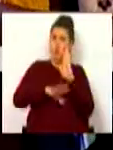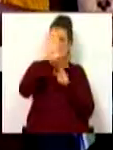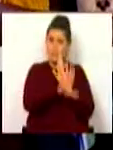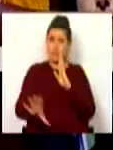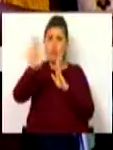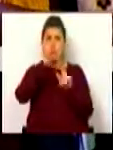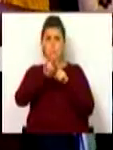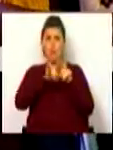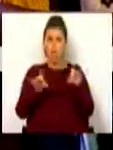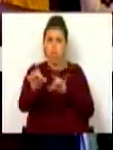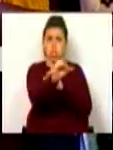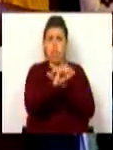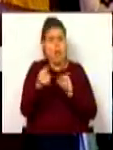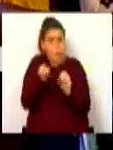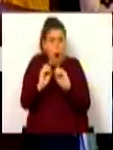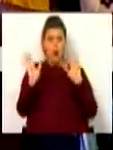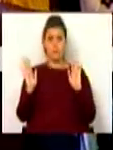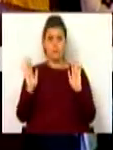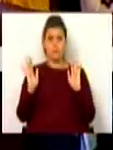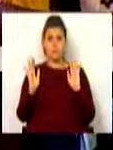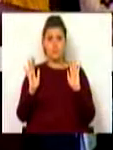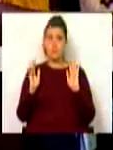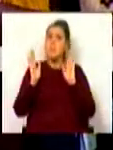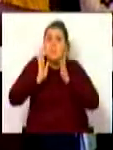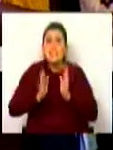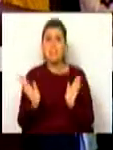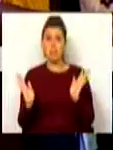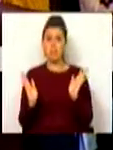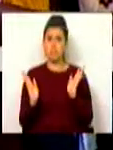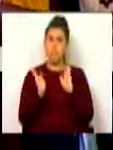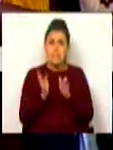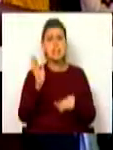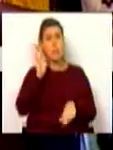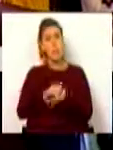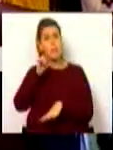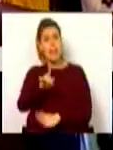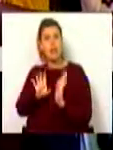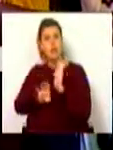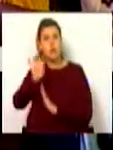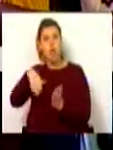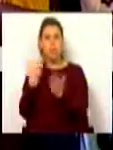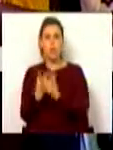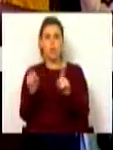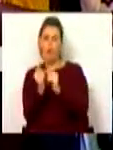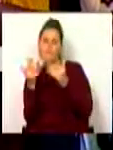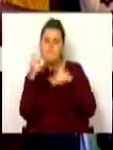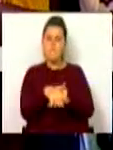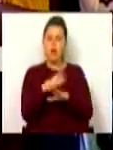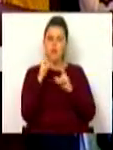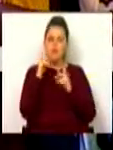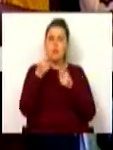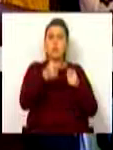de Políticas de Ordem do Território. E tem que o ter, tem que o ter porque ele é a garantia da integração dos